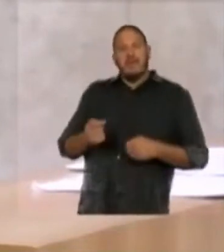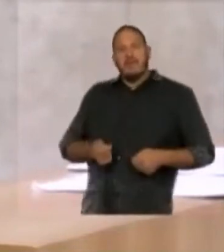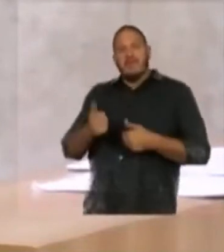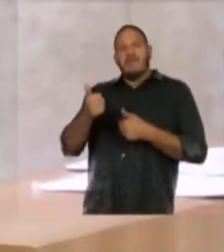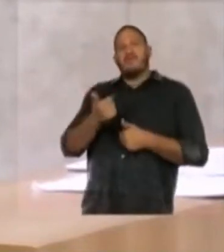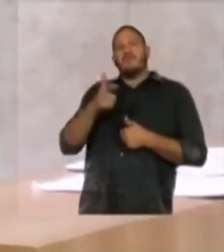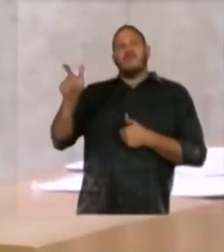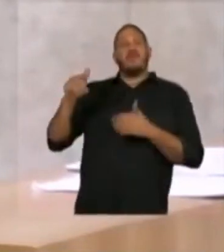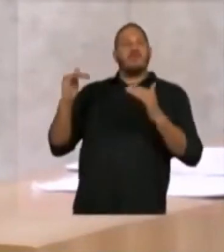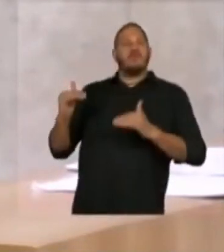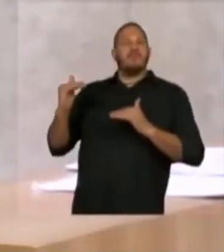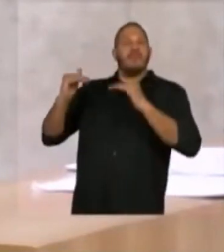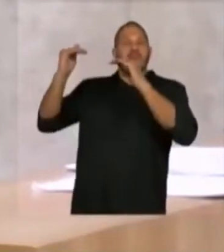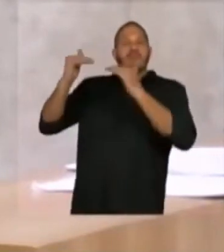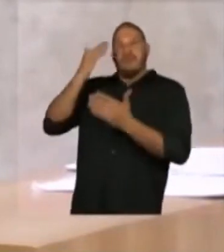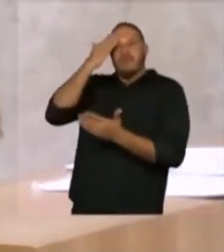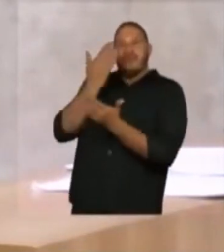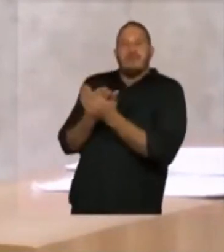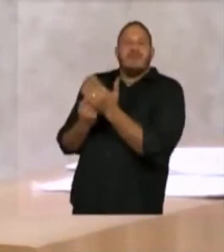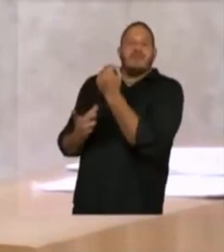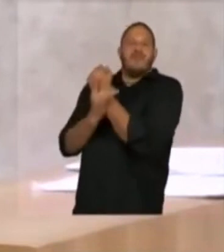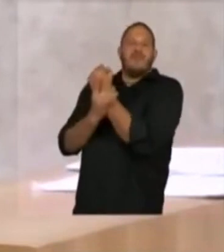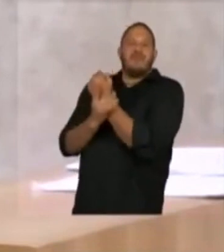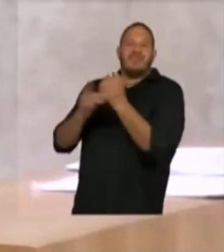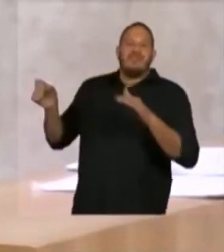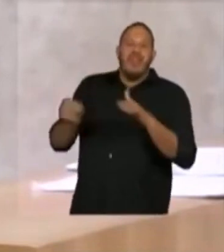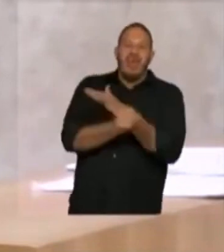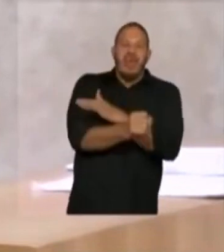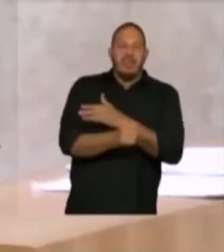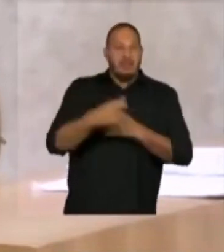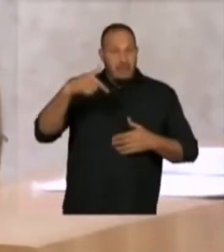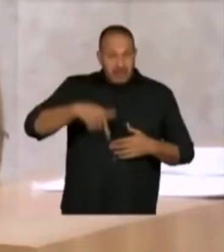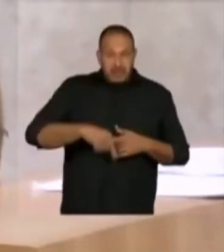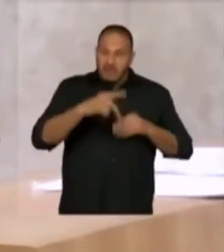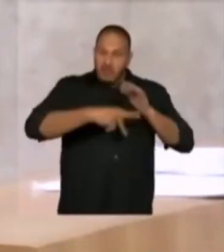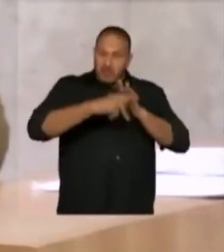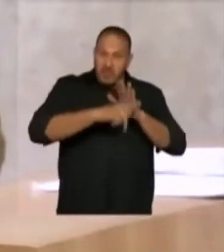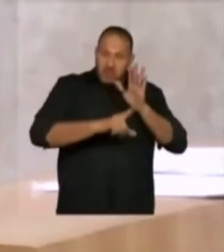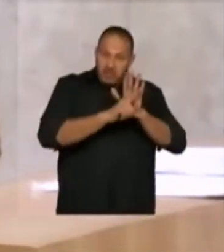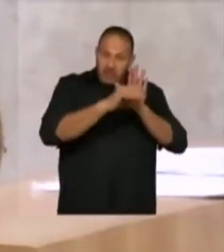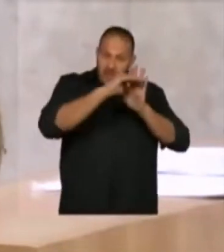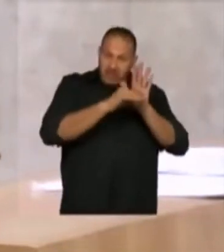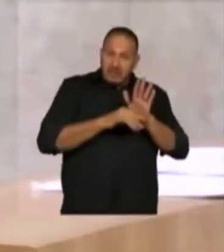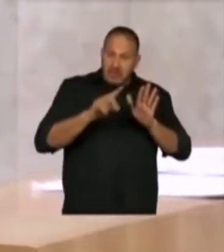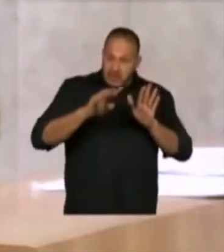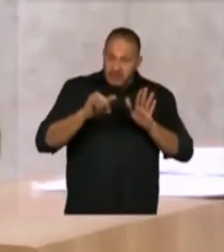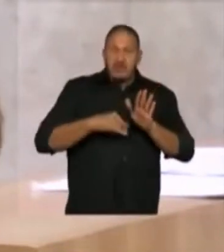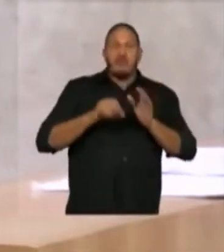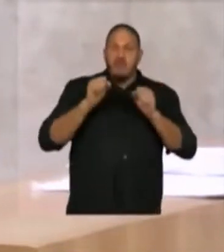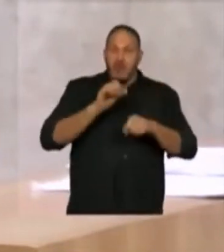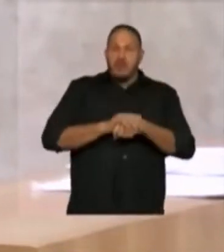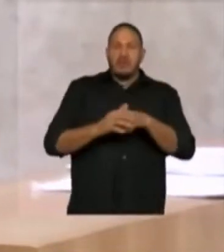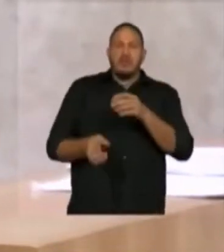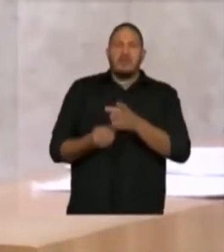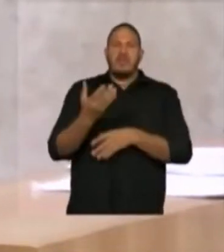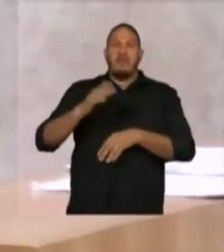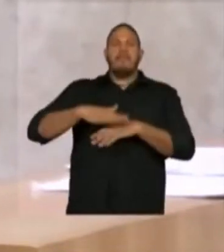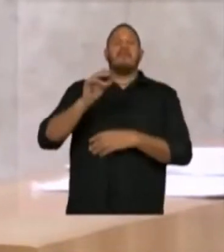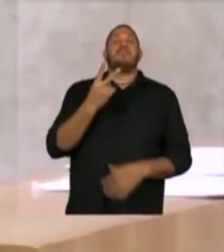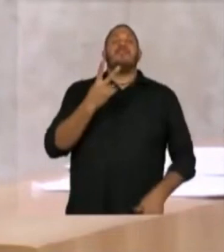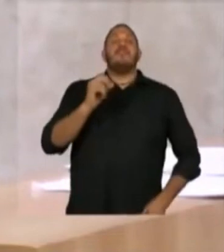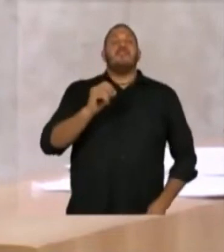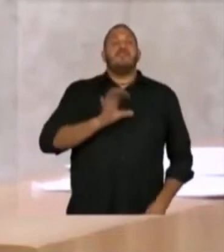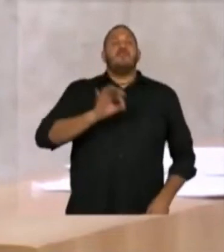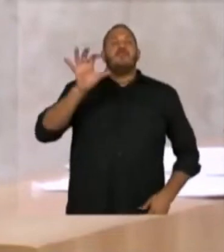altos escalões de confiança. Esse projeto que está sendo pautado hoje pode criar mais de 20% de aumento para